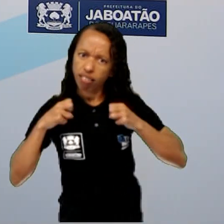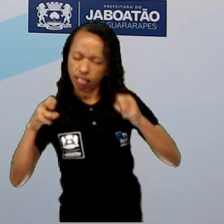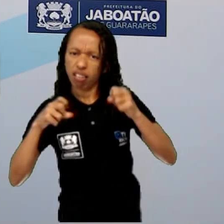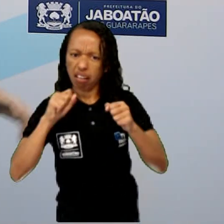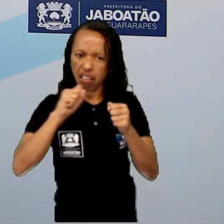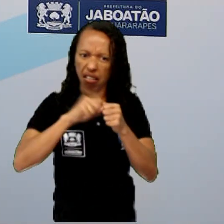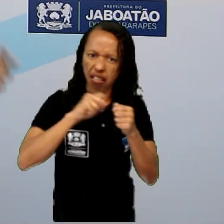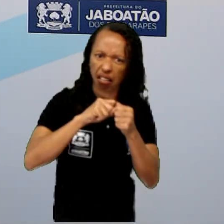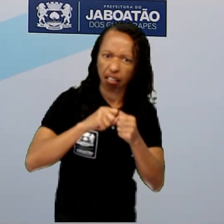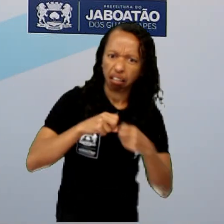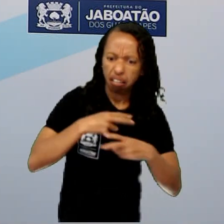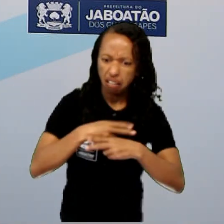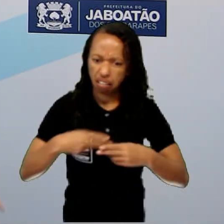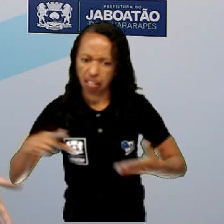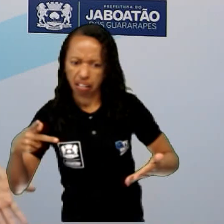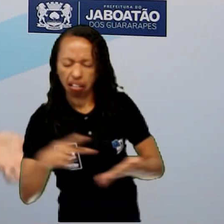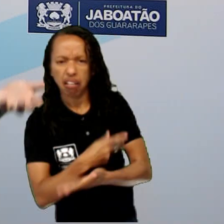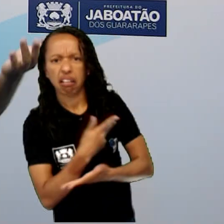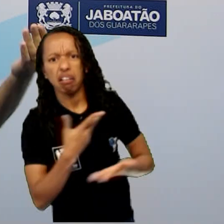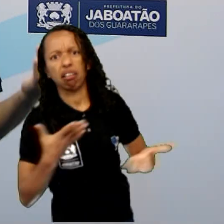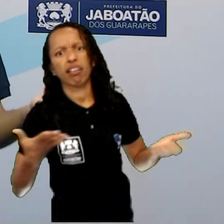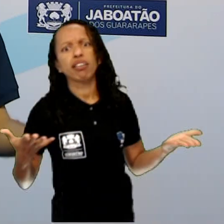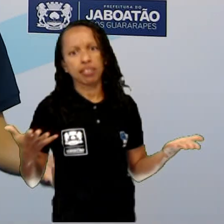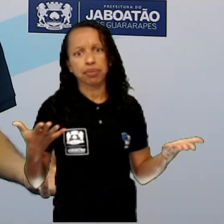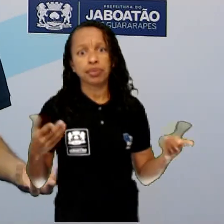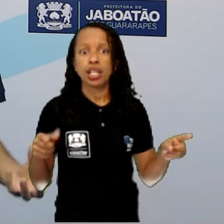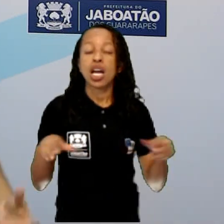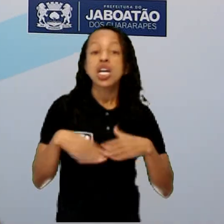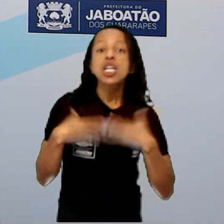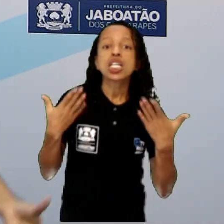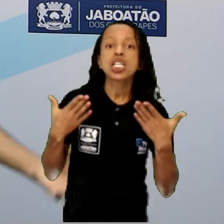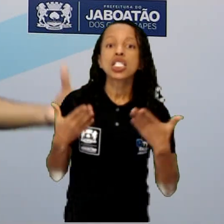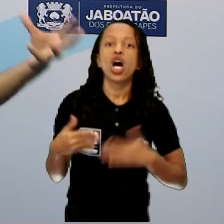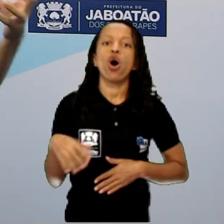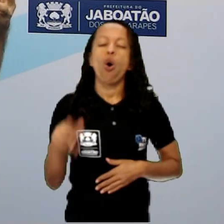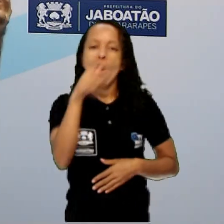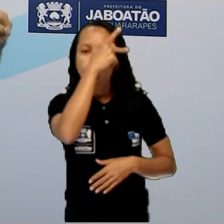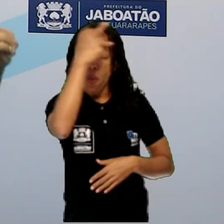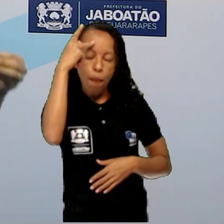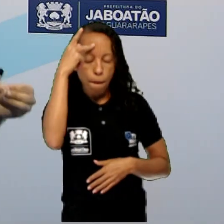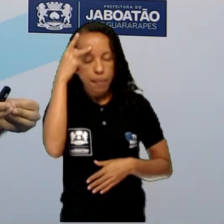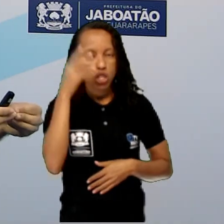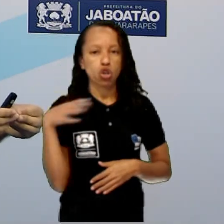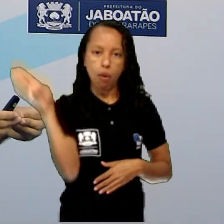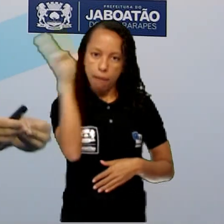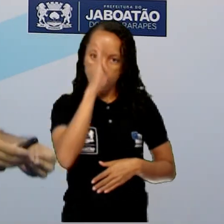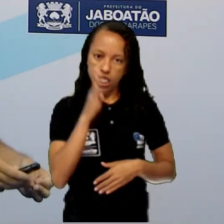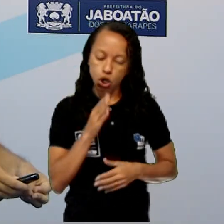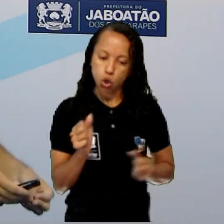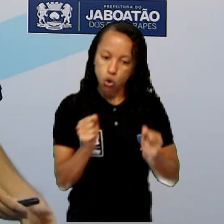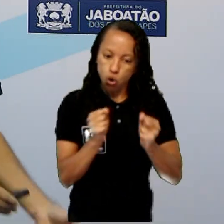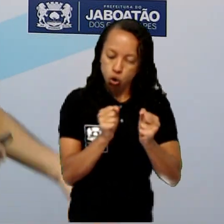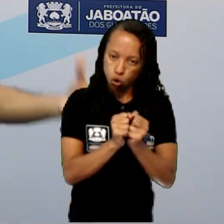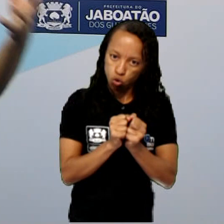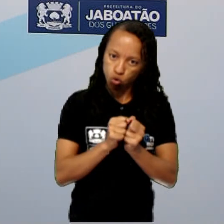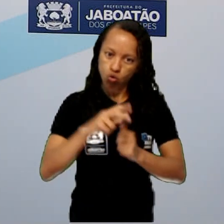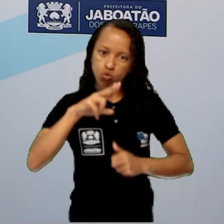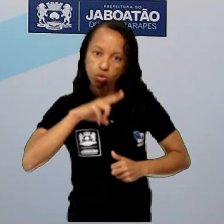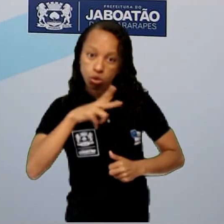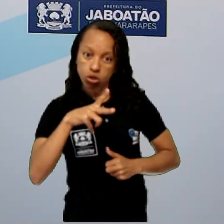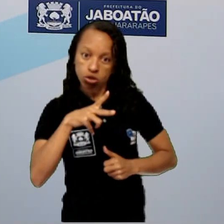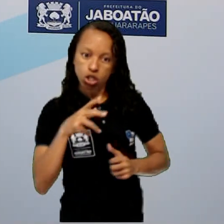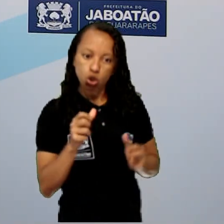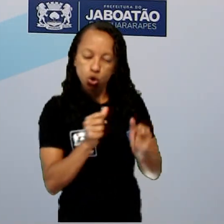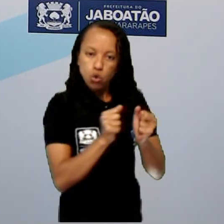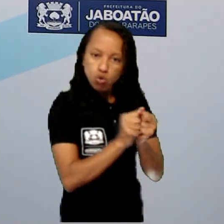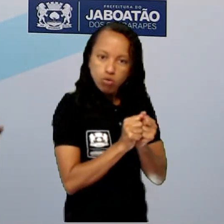errada e certa. E aí, esses brasileiros se juntaram com os portugueses para tirar os